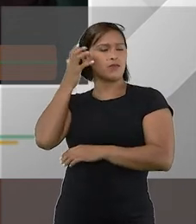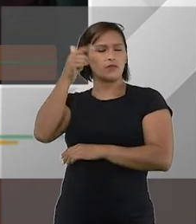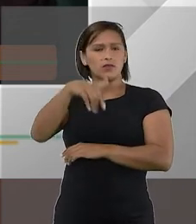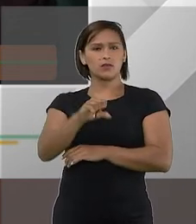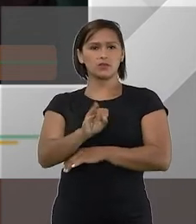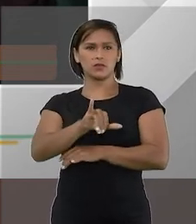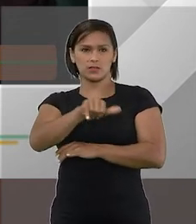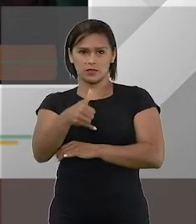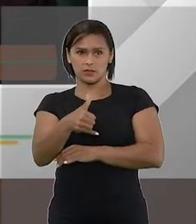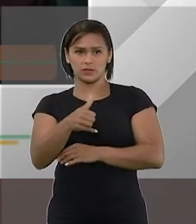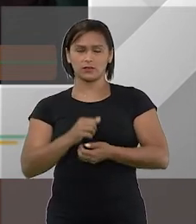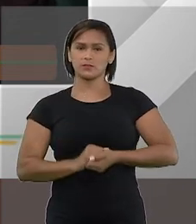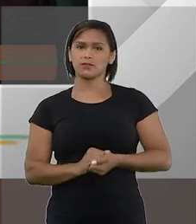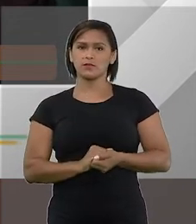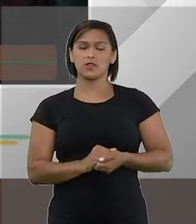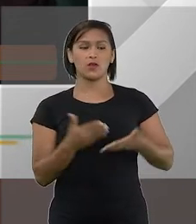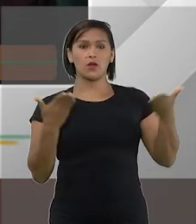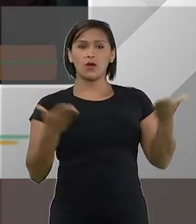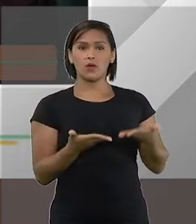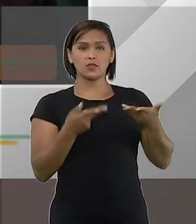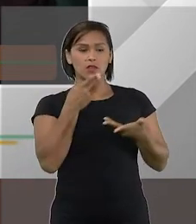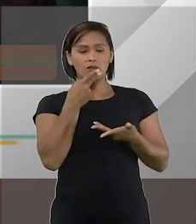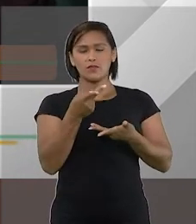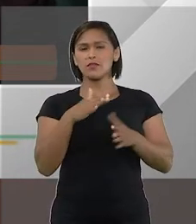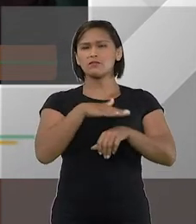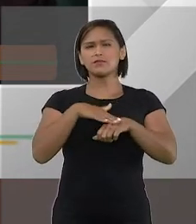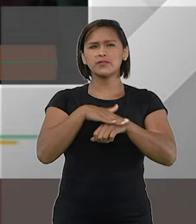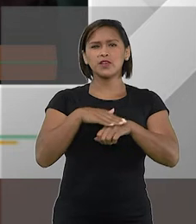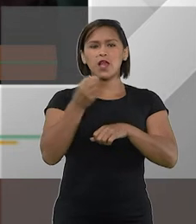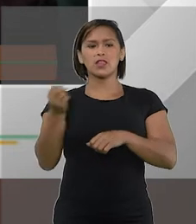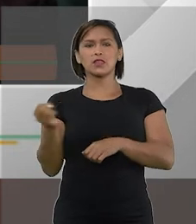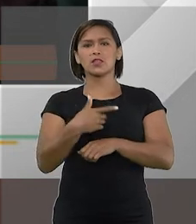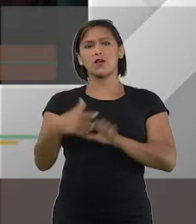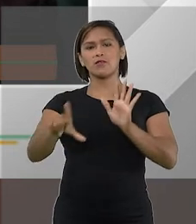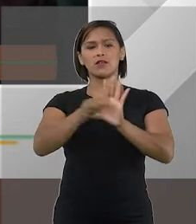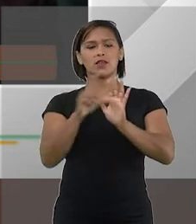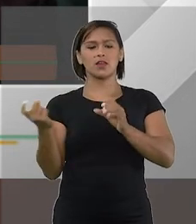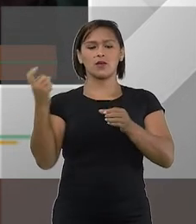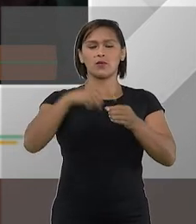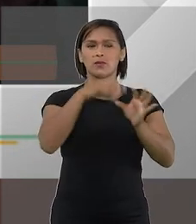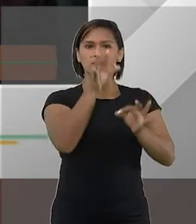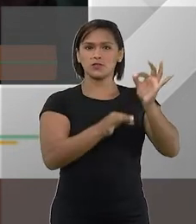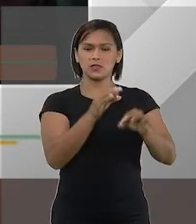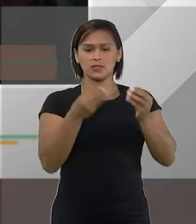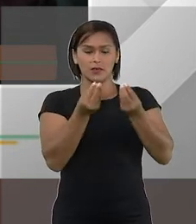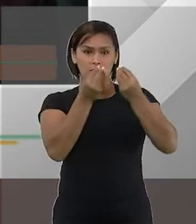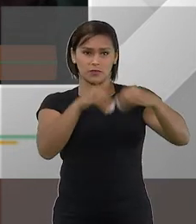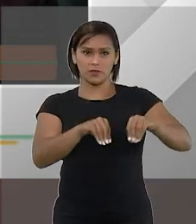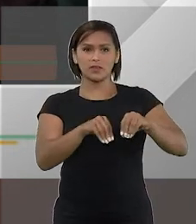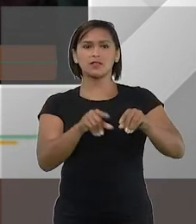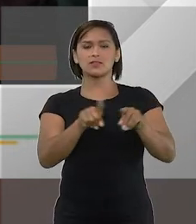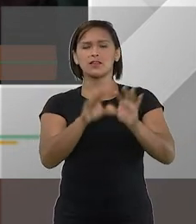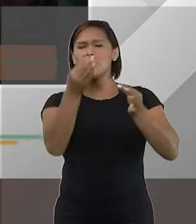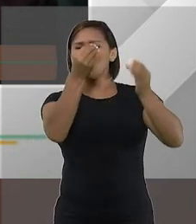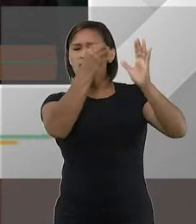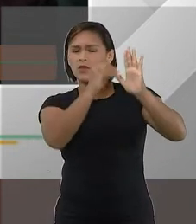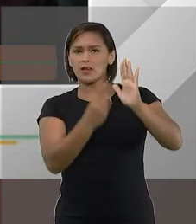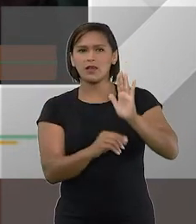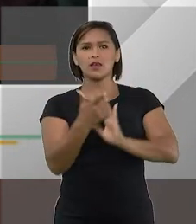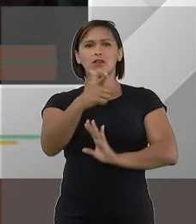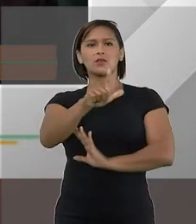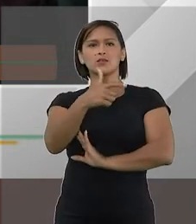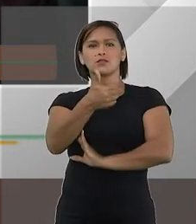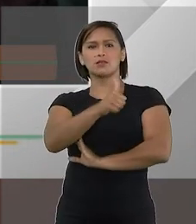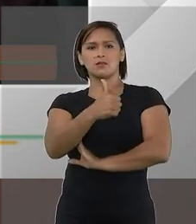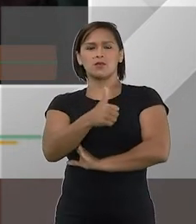Rádio do Superior Tribunal de Justiça. Hoje nós vamos falar sobre a nova Lei de Recuperação Judicial e Falências. Trata-se da Lei